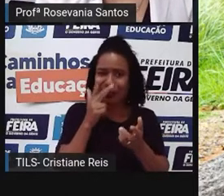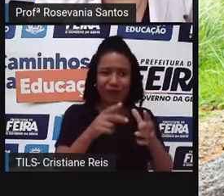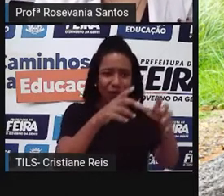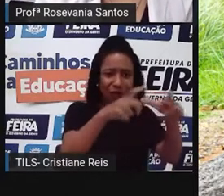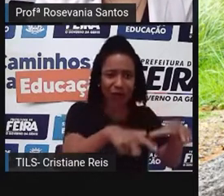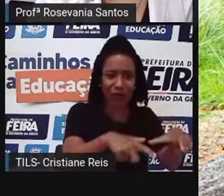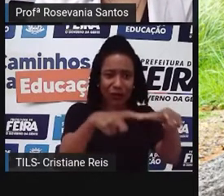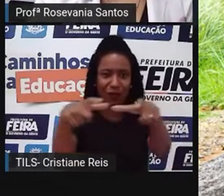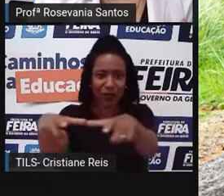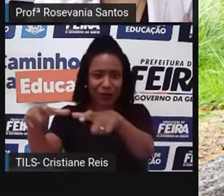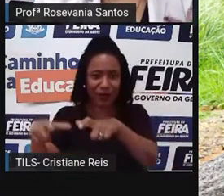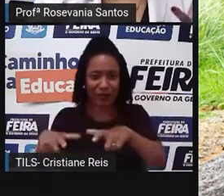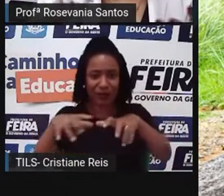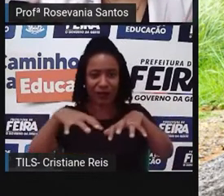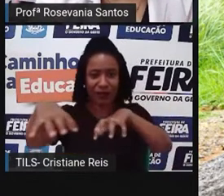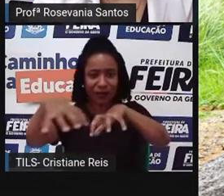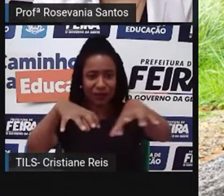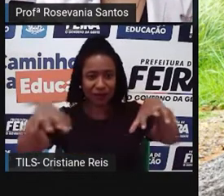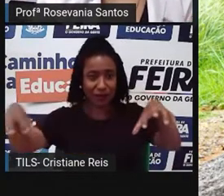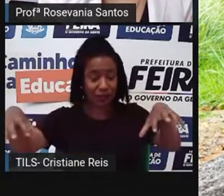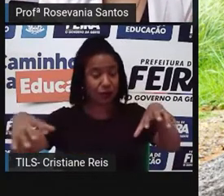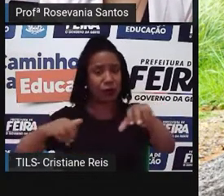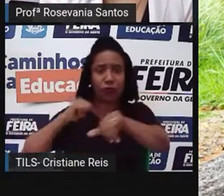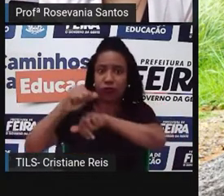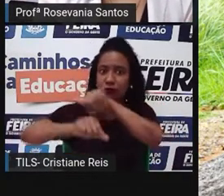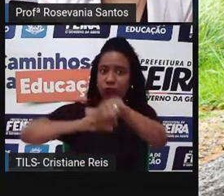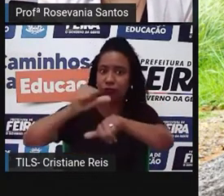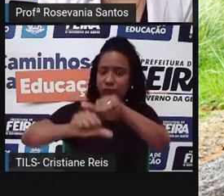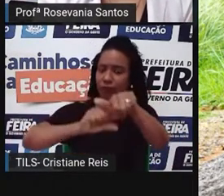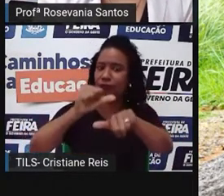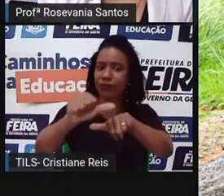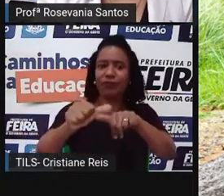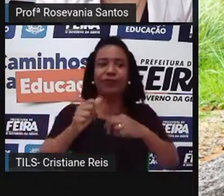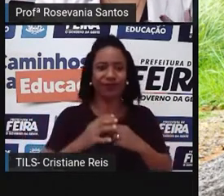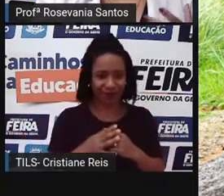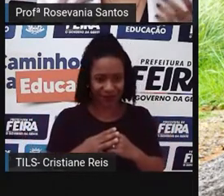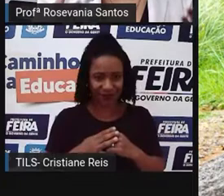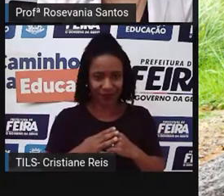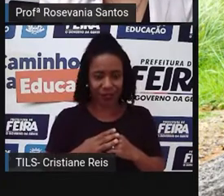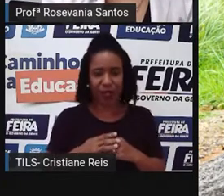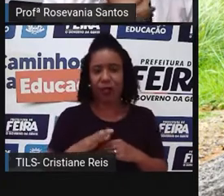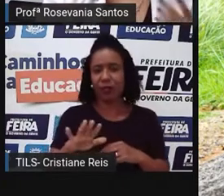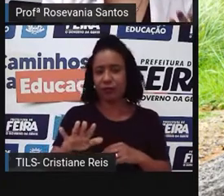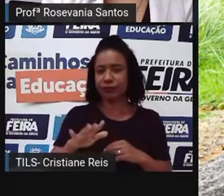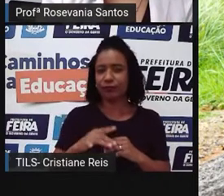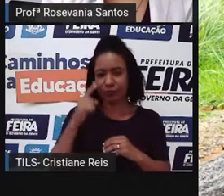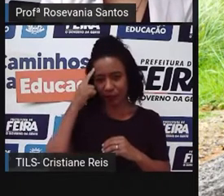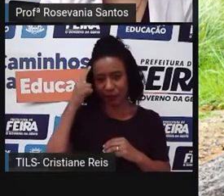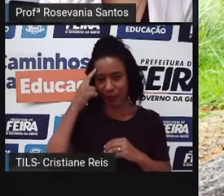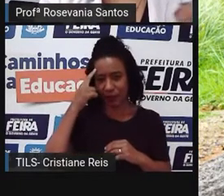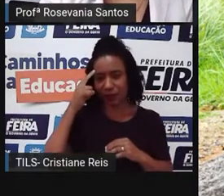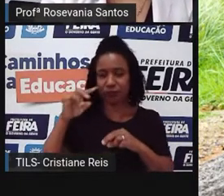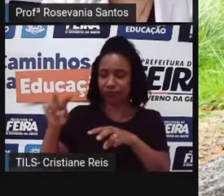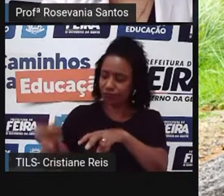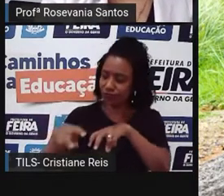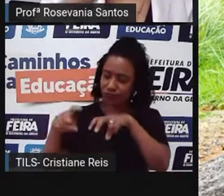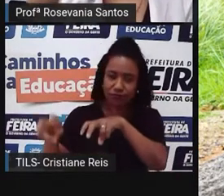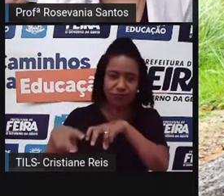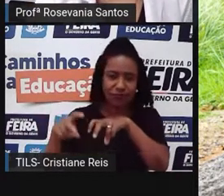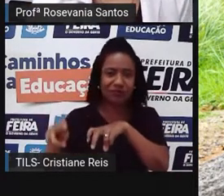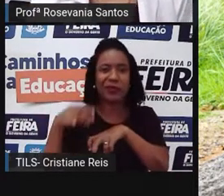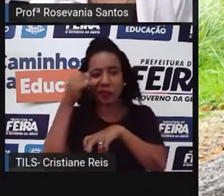A gente, quando fala do campo, às vezes a gente tem a ideia que é só aquelas atividades ligadas à